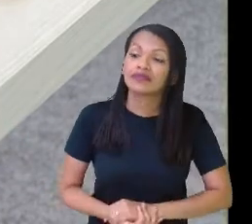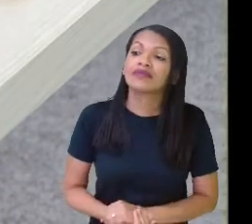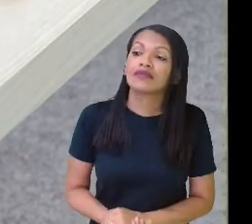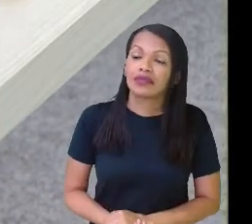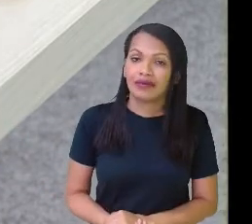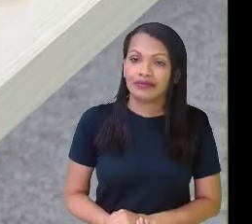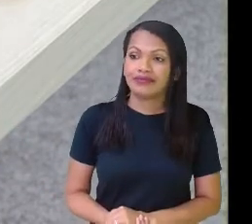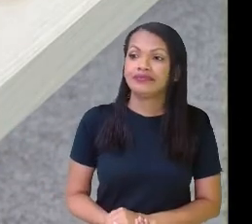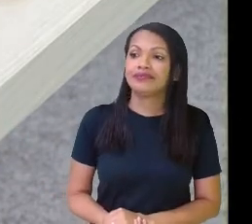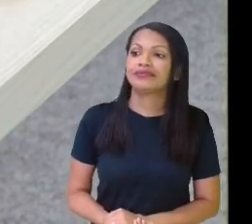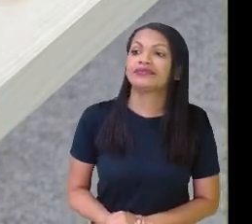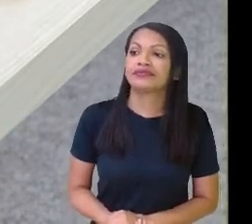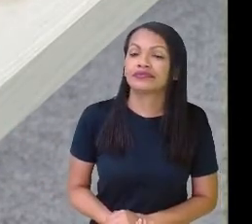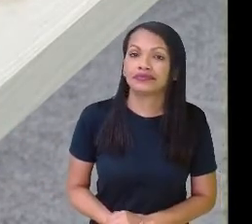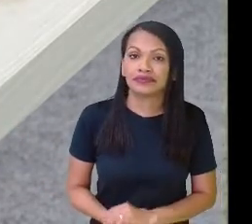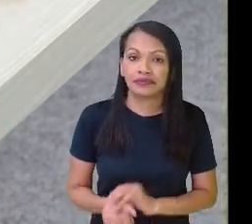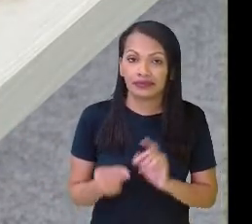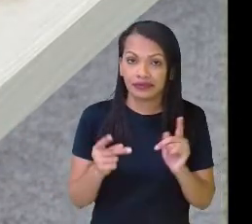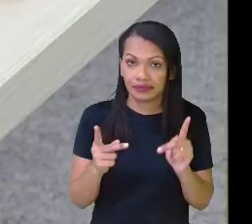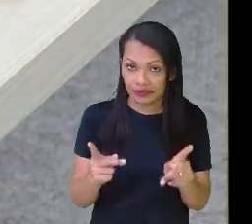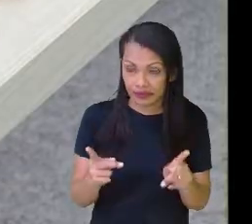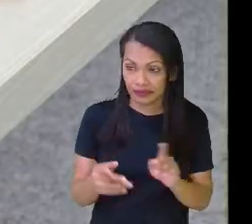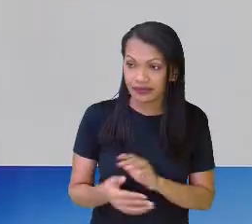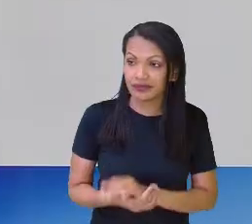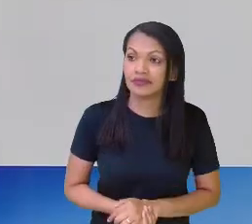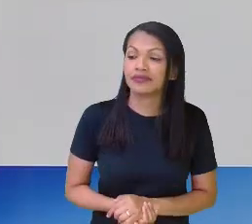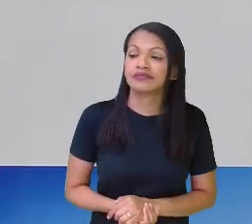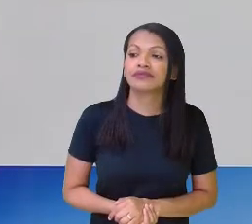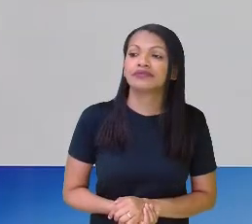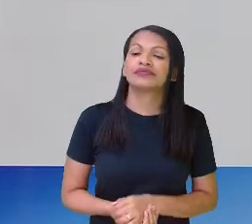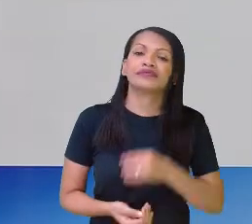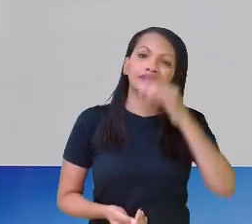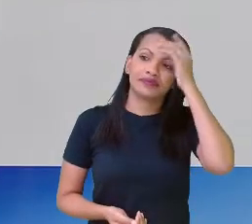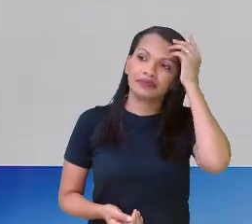Que representa aqui. Beleza? Calma.